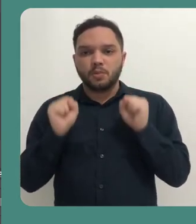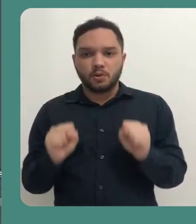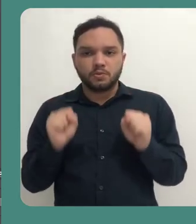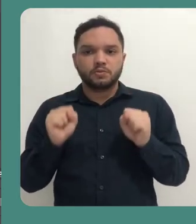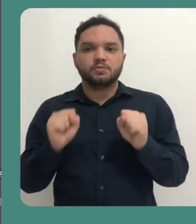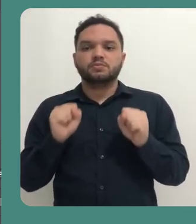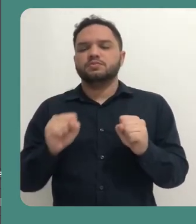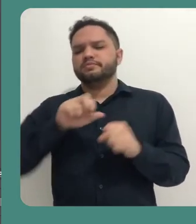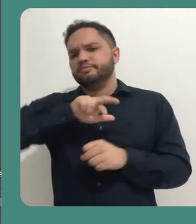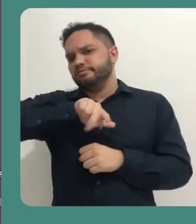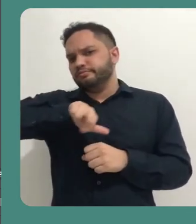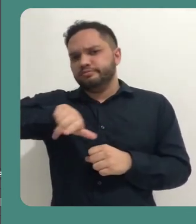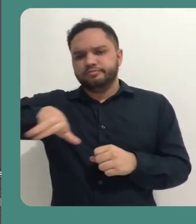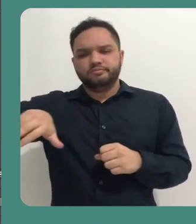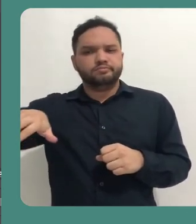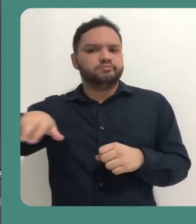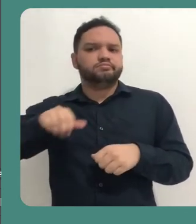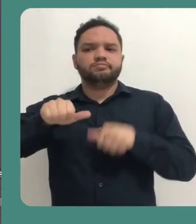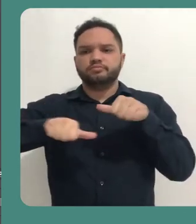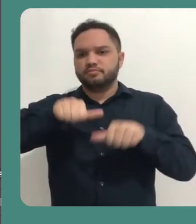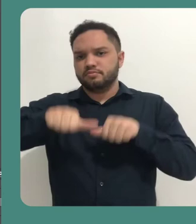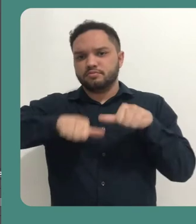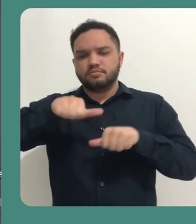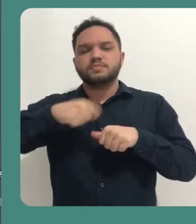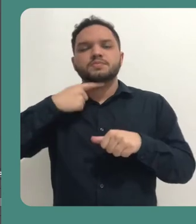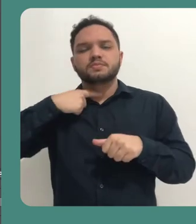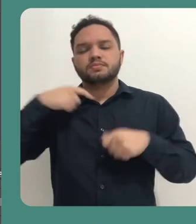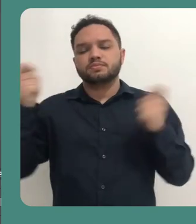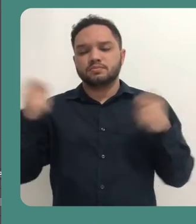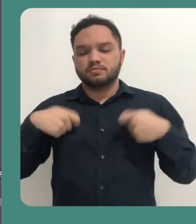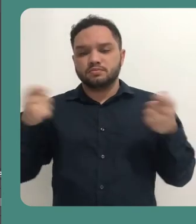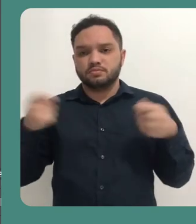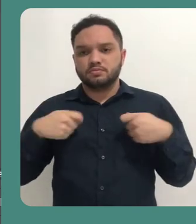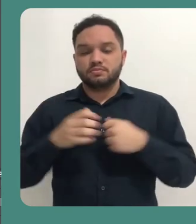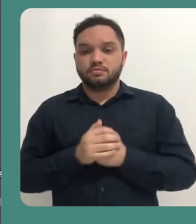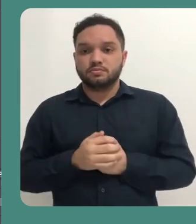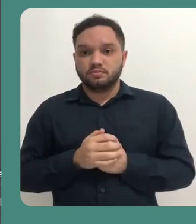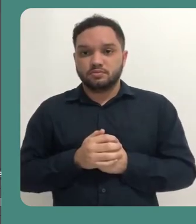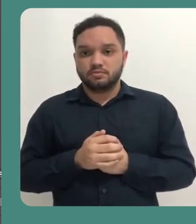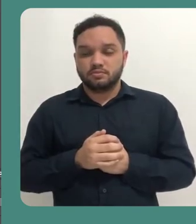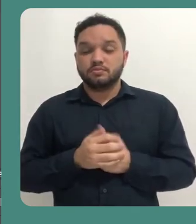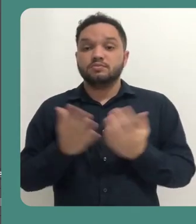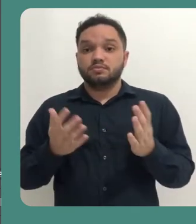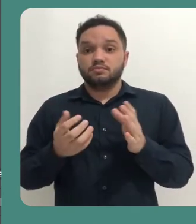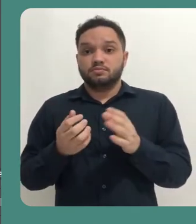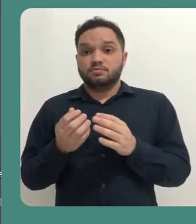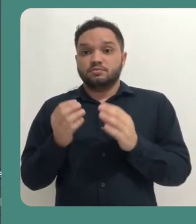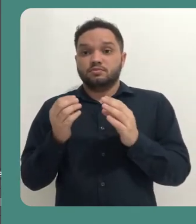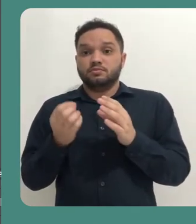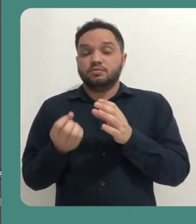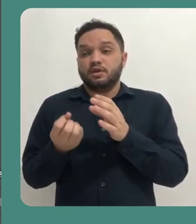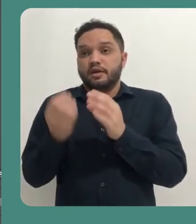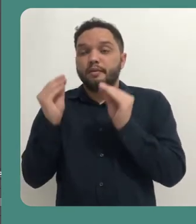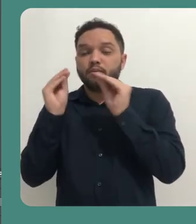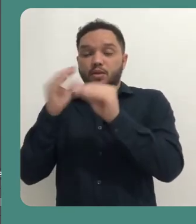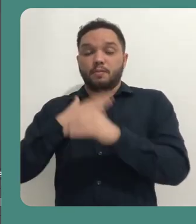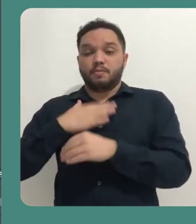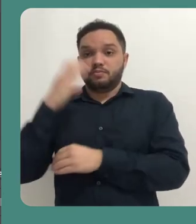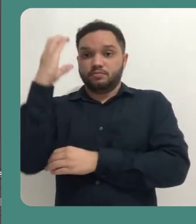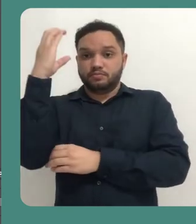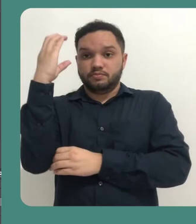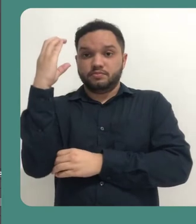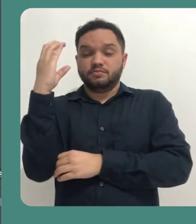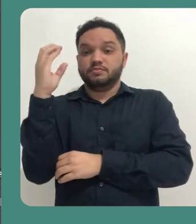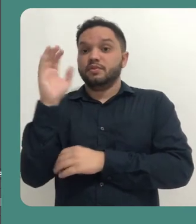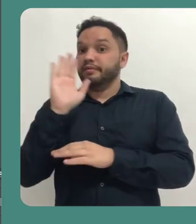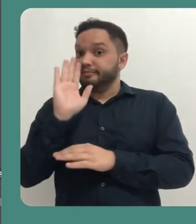tamanho, enfim, eu posso fazer uma série de alterações que eu desejar. Então, agora eu quero adicionar aqui a minha webcam.